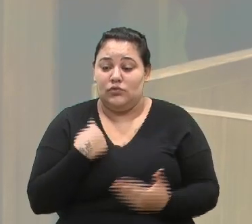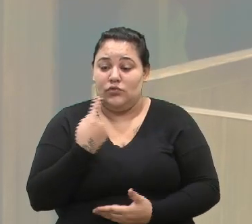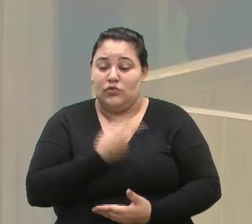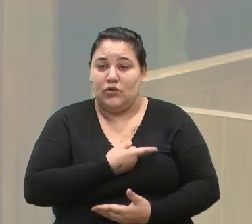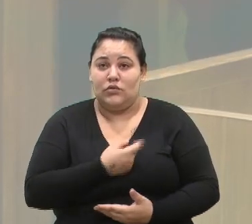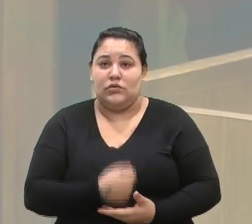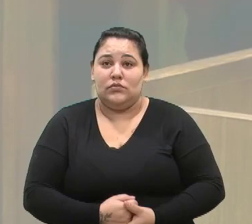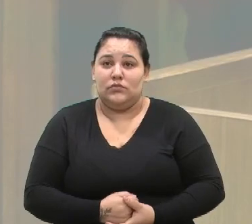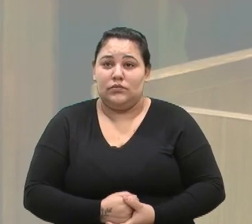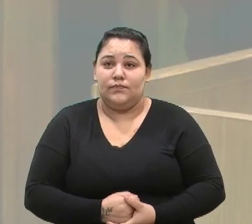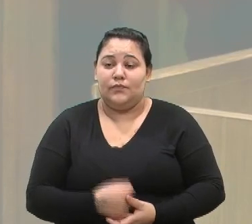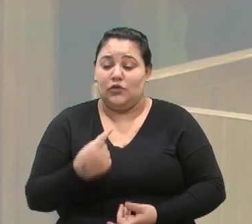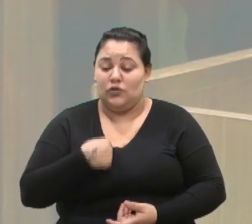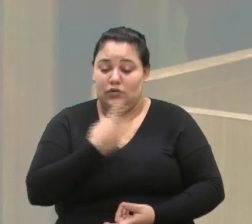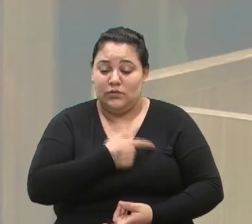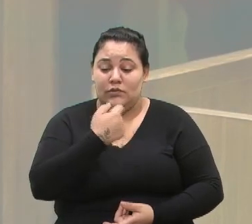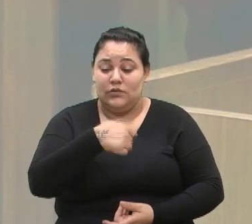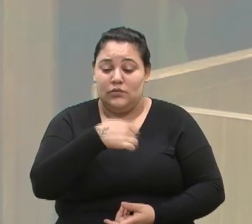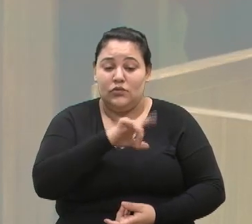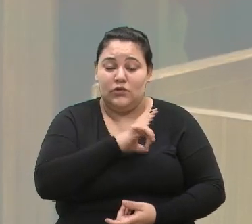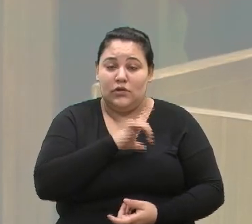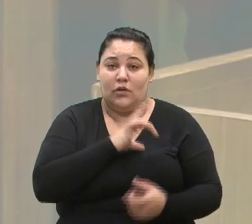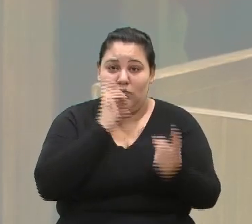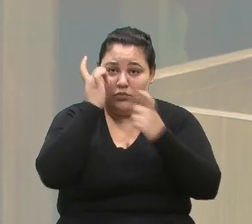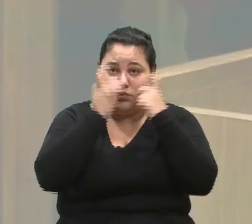nós precisamos ter essa preocupação, sim.